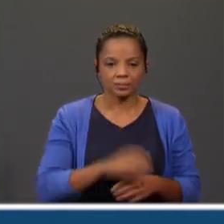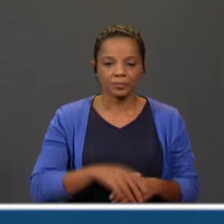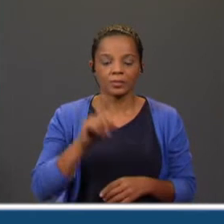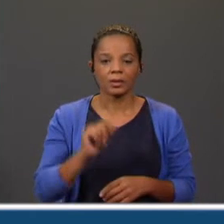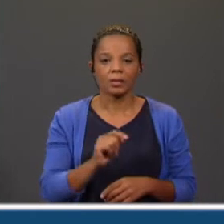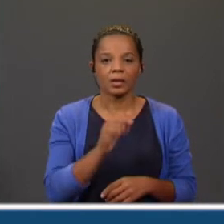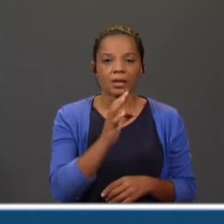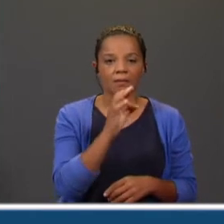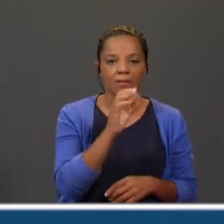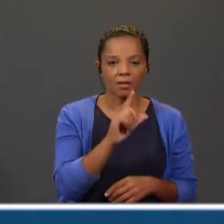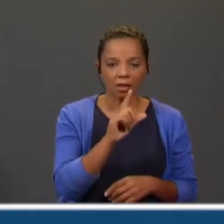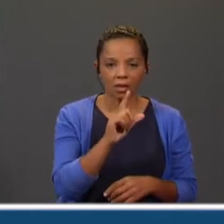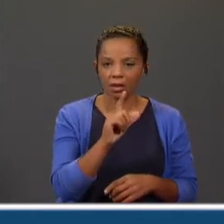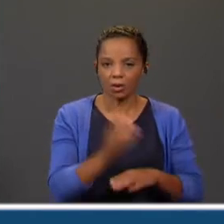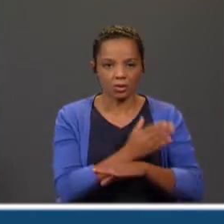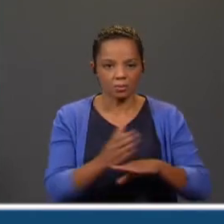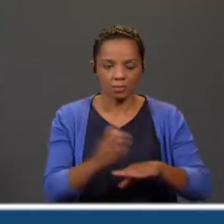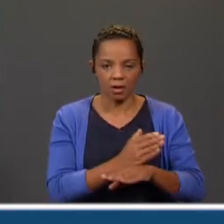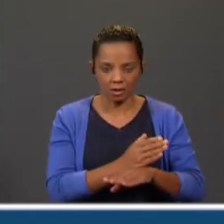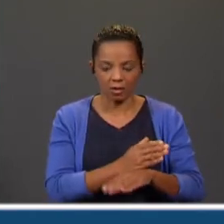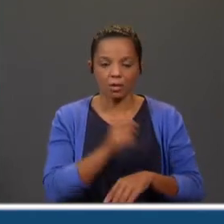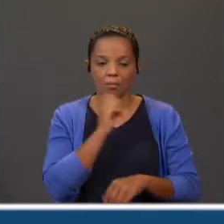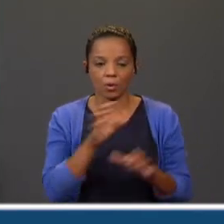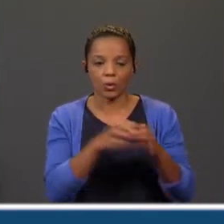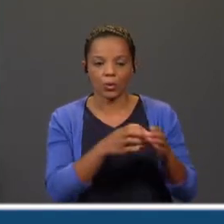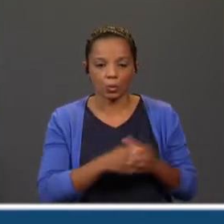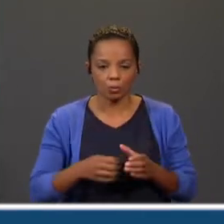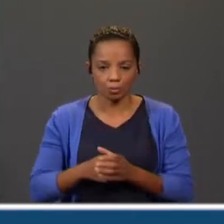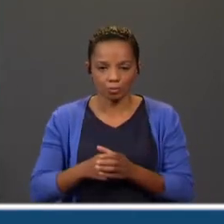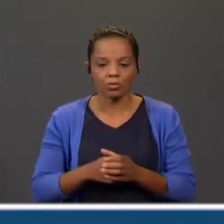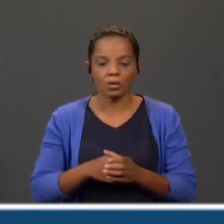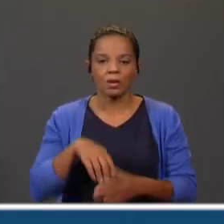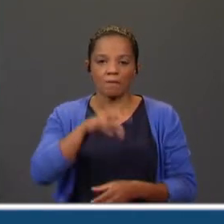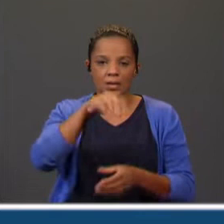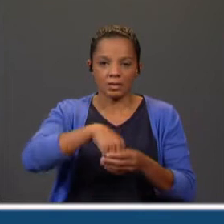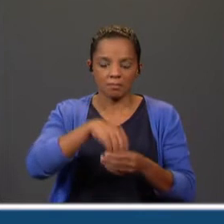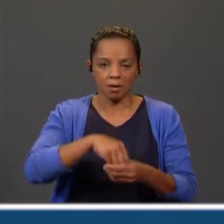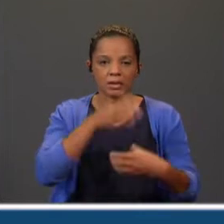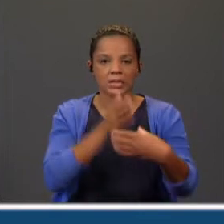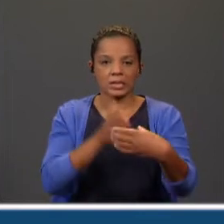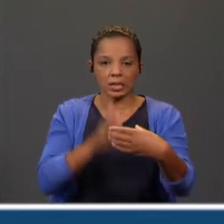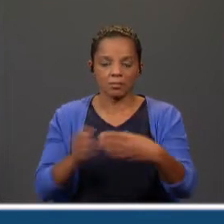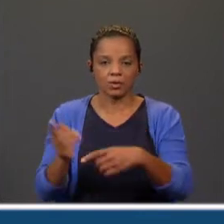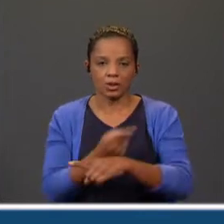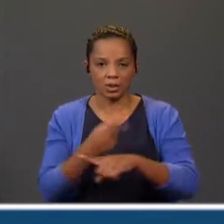que iniciam uma palavra. Separam-se consoantes ou grupos de consoantes que pertencem a sílabas diferentes.